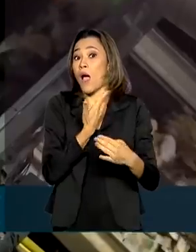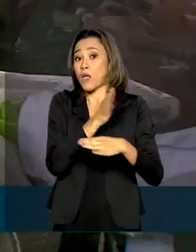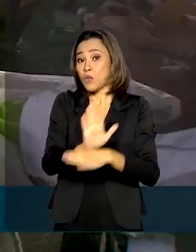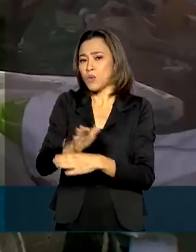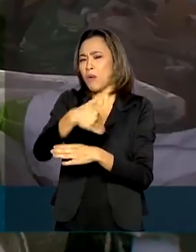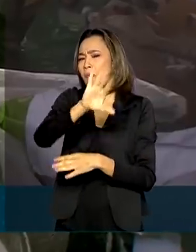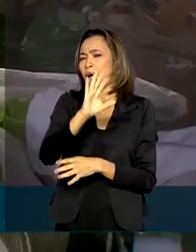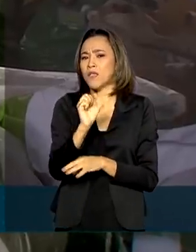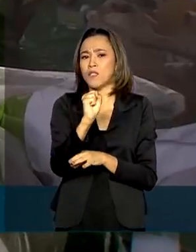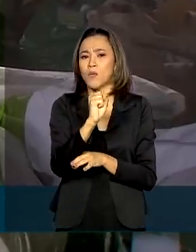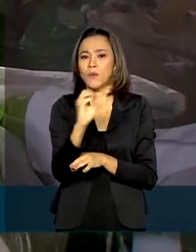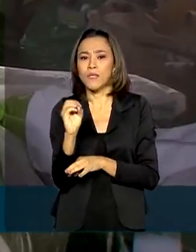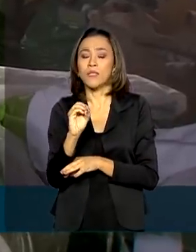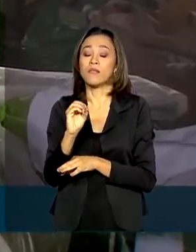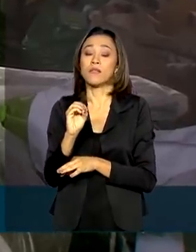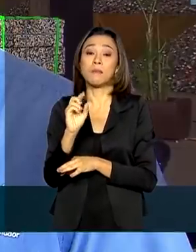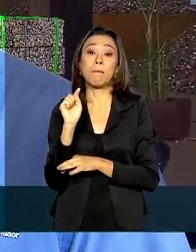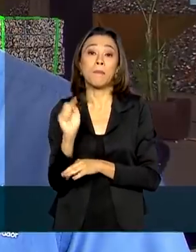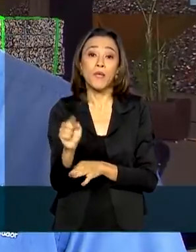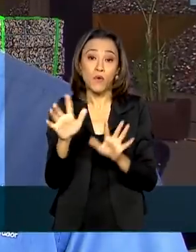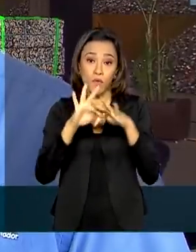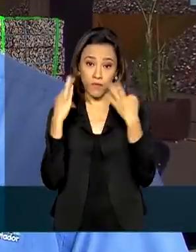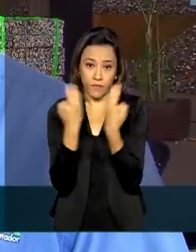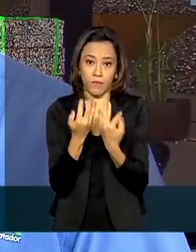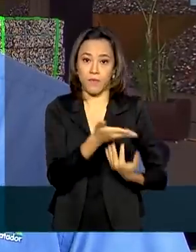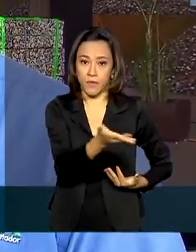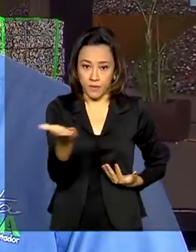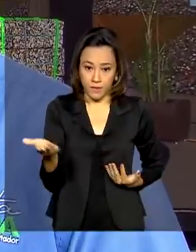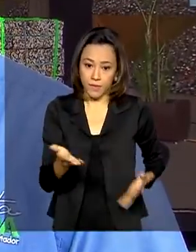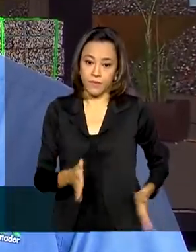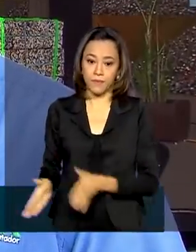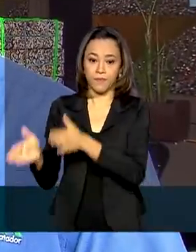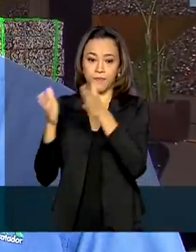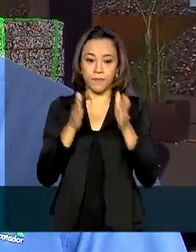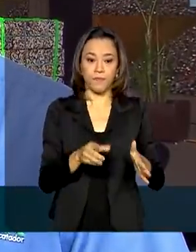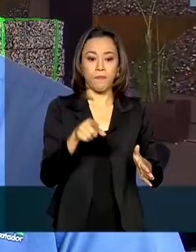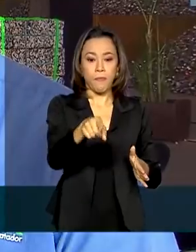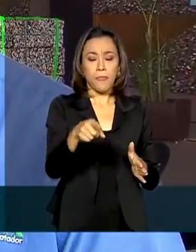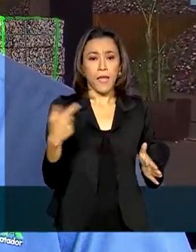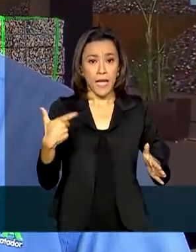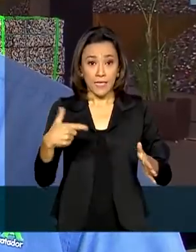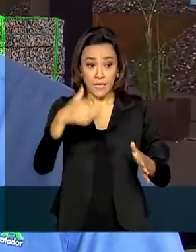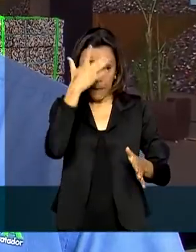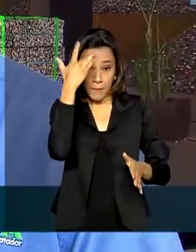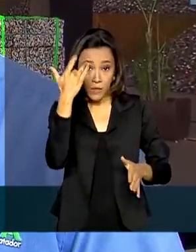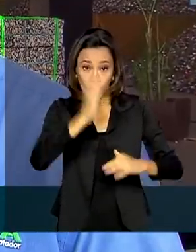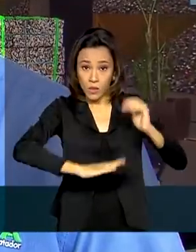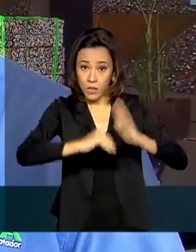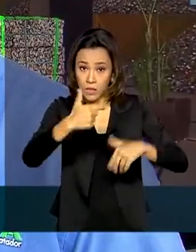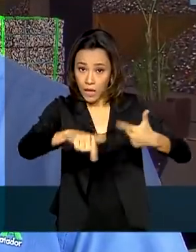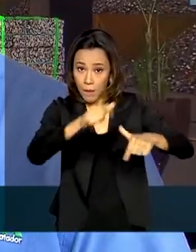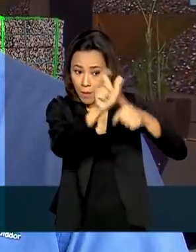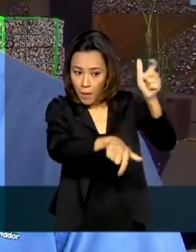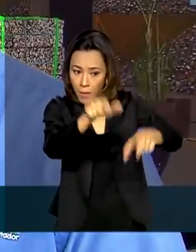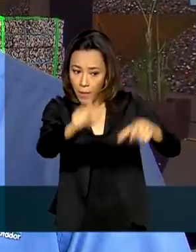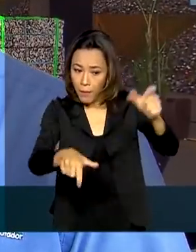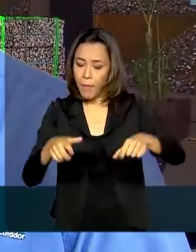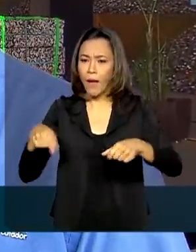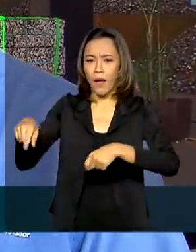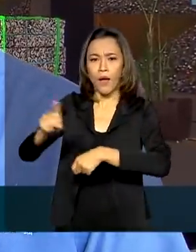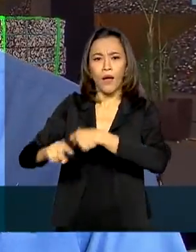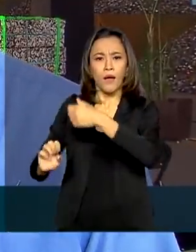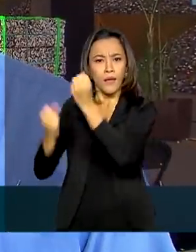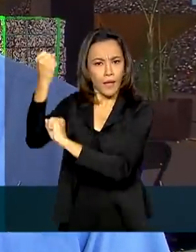800 mil famílias diretamente. Essa aproximação dos catadores junto com a indústria, não tendo intermediário nesse processo, é